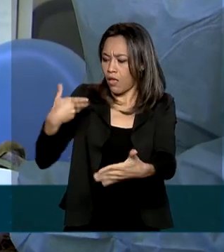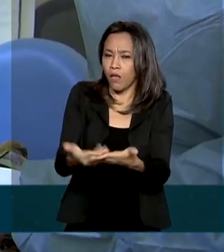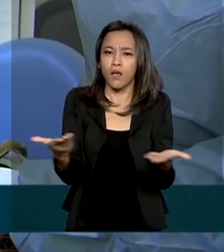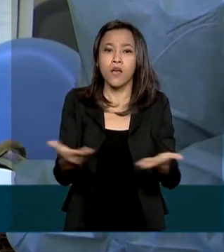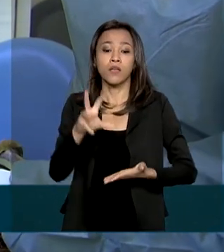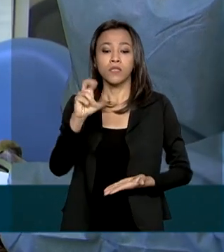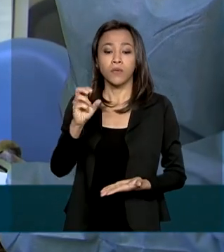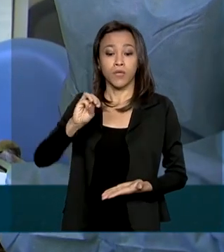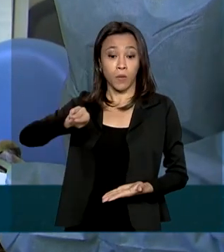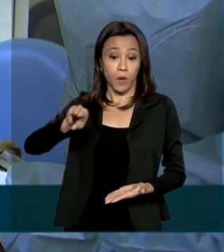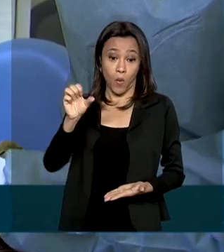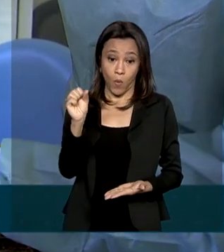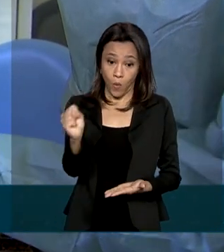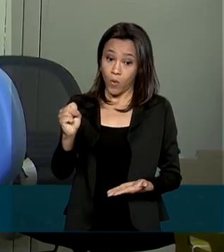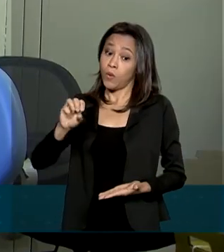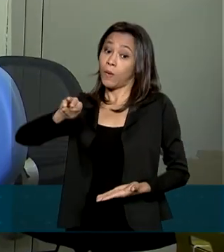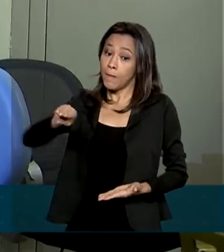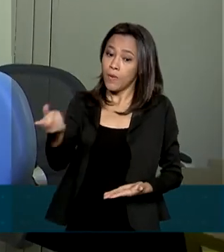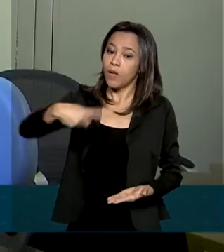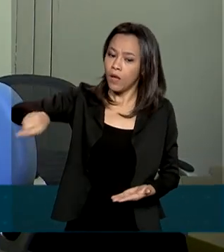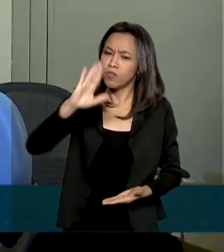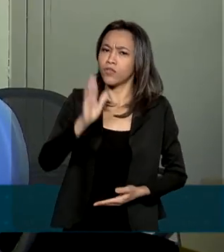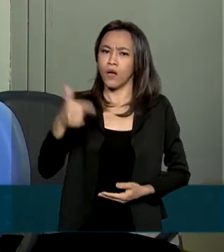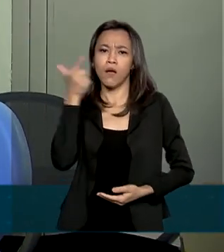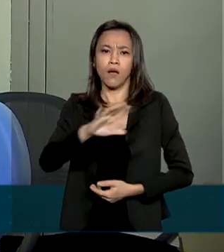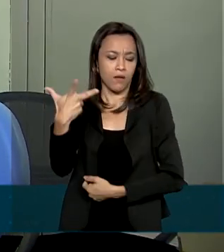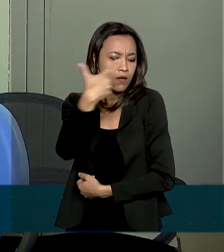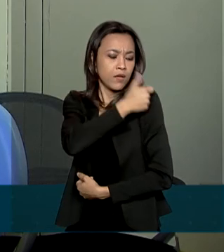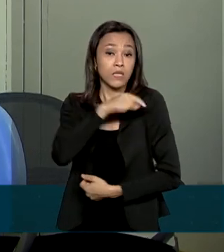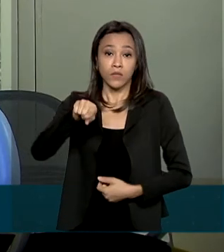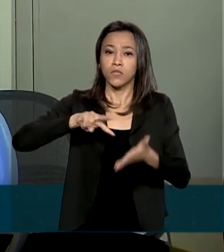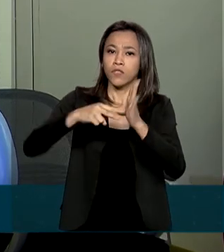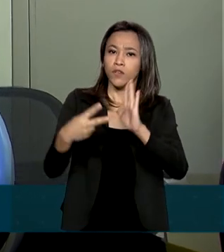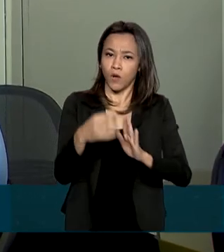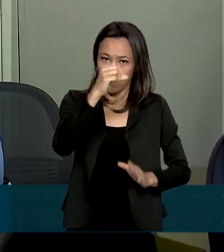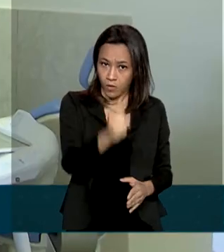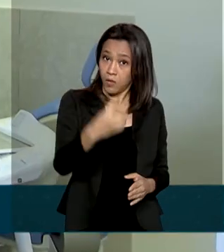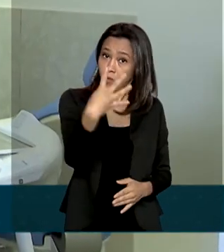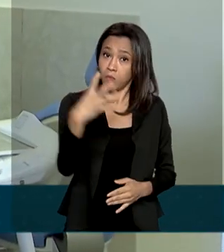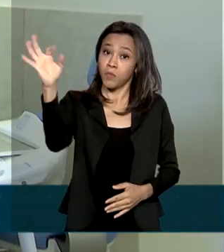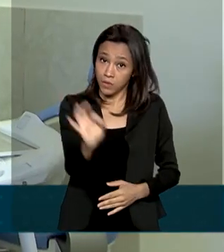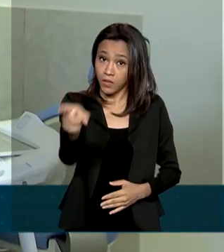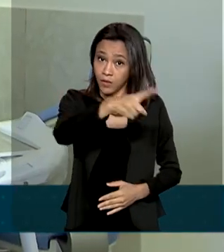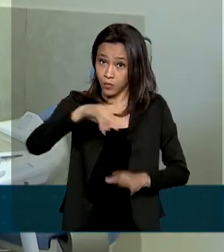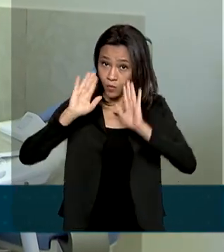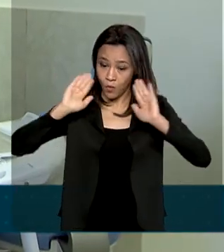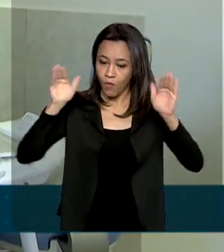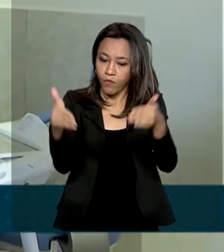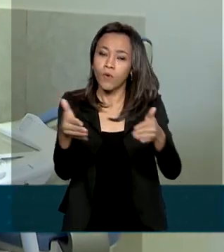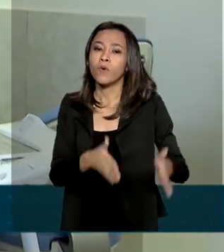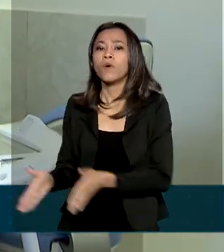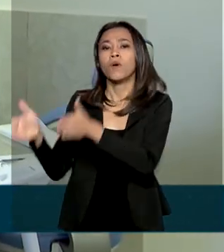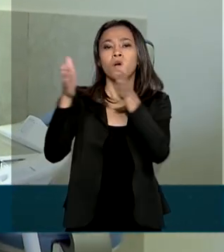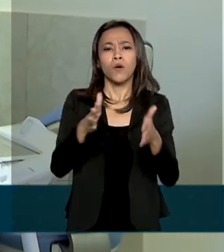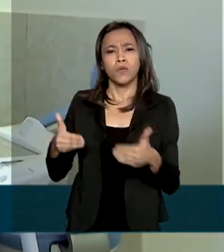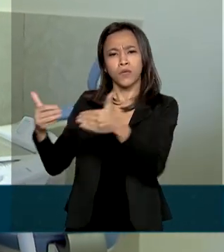milhões de pessoas foram vacinadas, o que corresponde a 84% do público-alvo. A meta do Ministério da Saúde